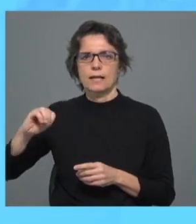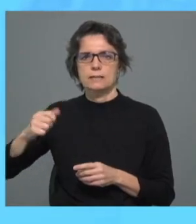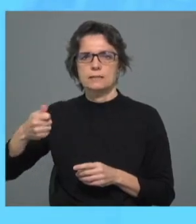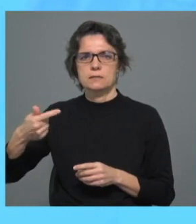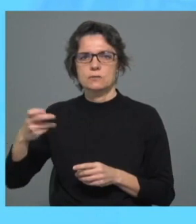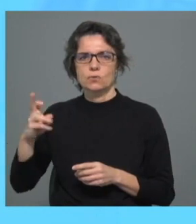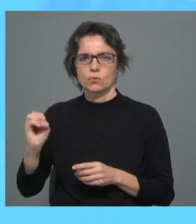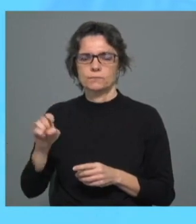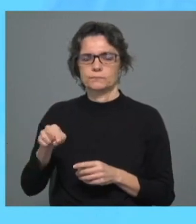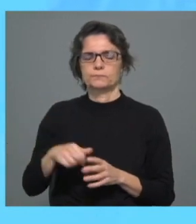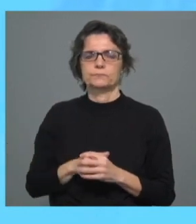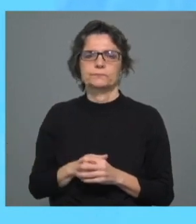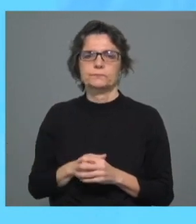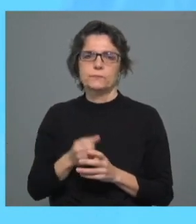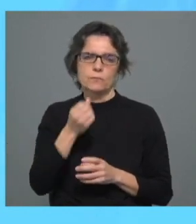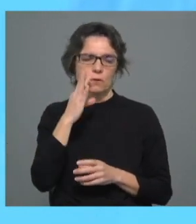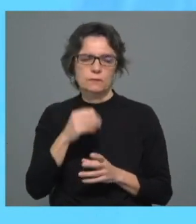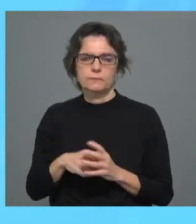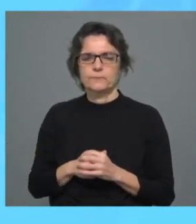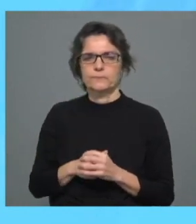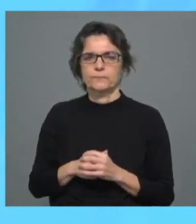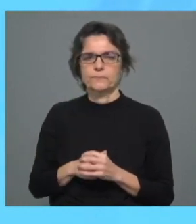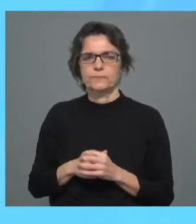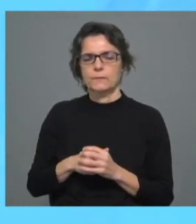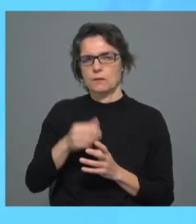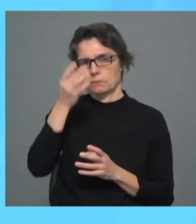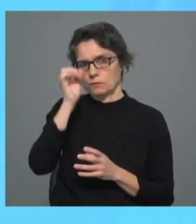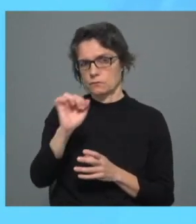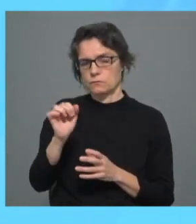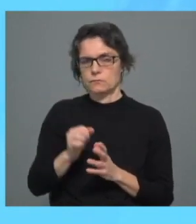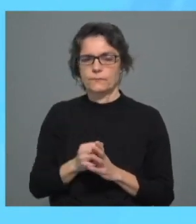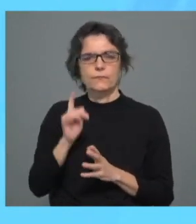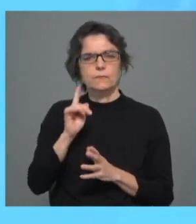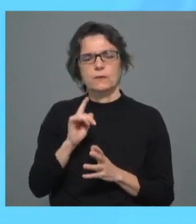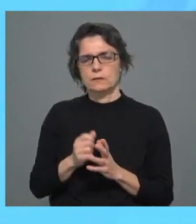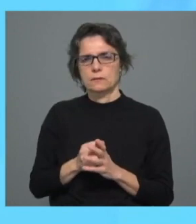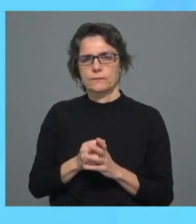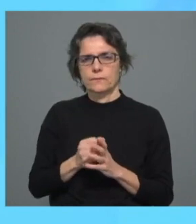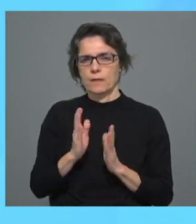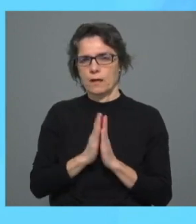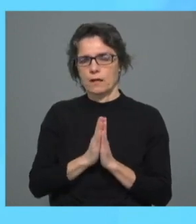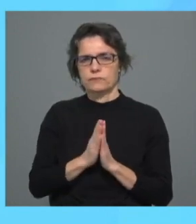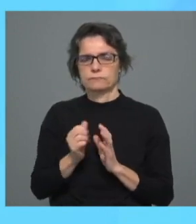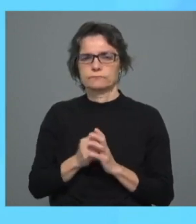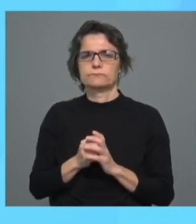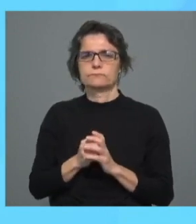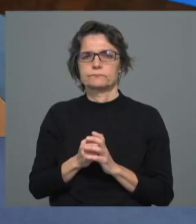Foi importante a Igreja ter tomado este passo. Foi uma atitude, não sei se considera, de coragem a